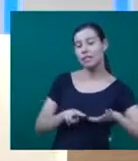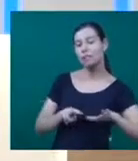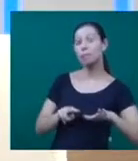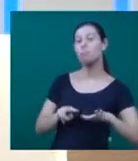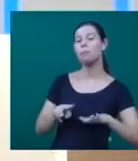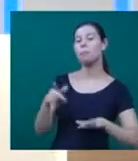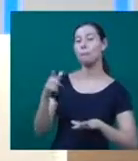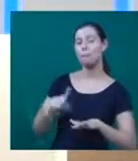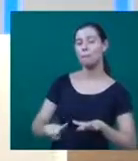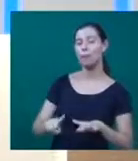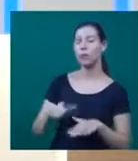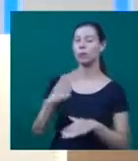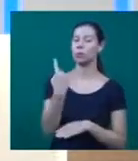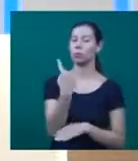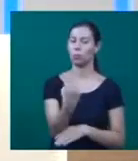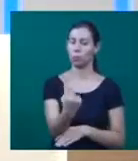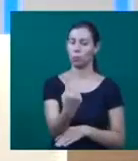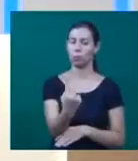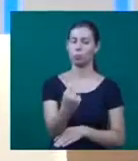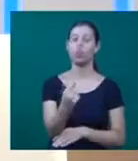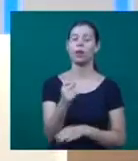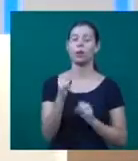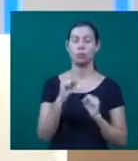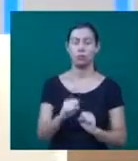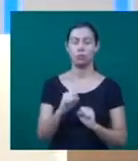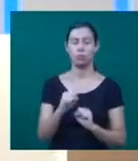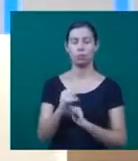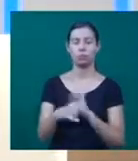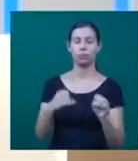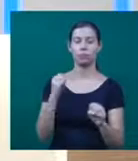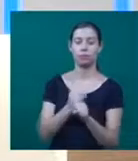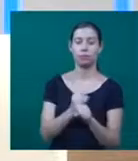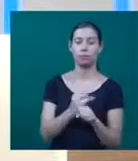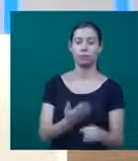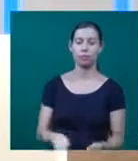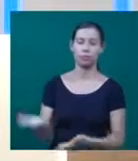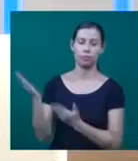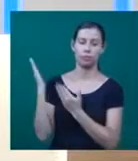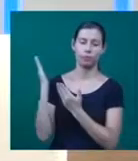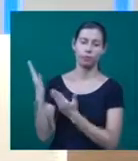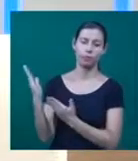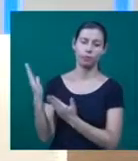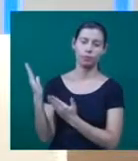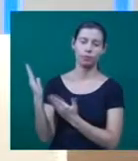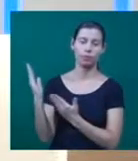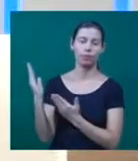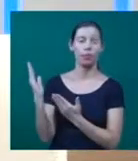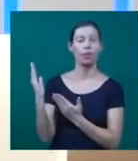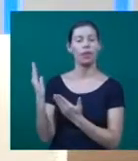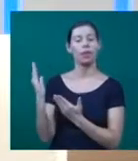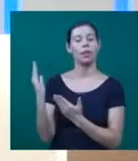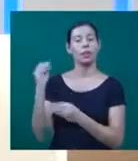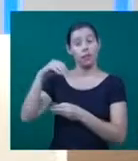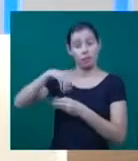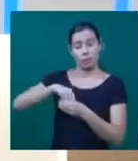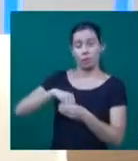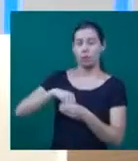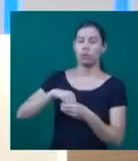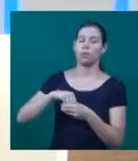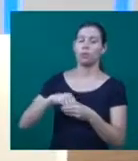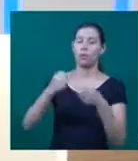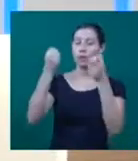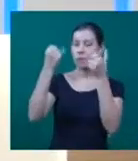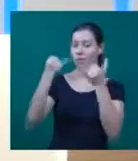quem perdeu o prazo. E é só acessar o site concurso de bandas.com.br. Lá tem todas as informações, regulamento, premiação.